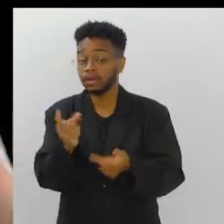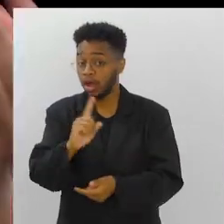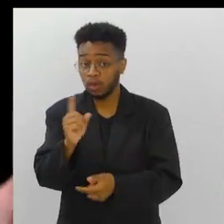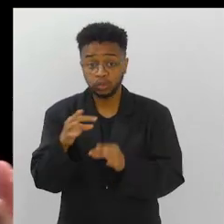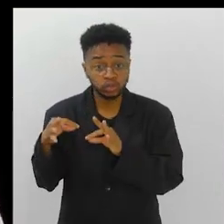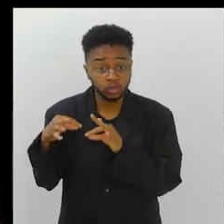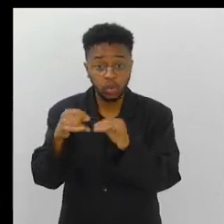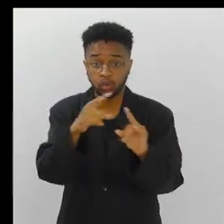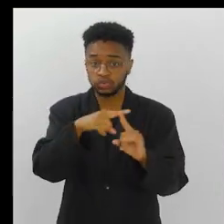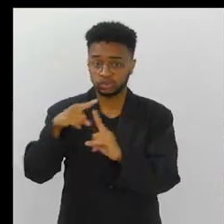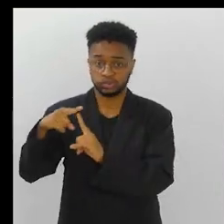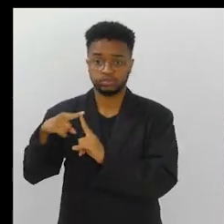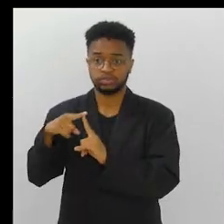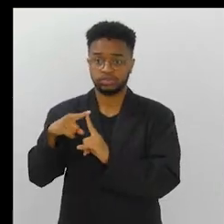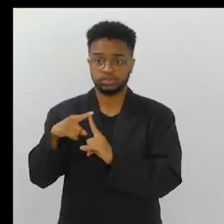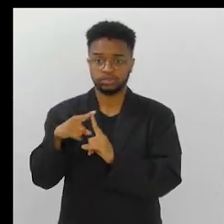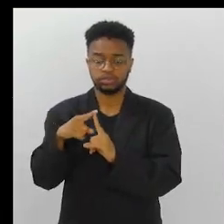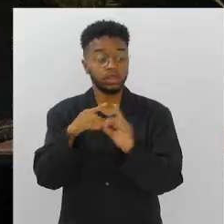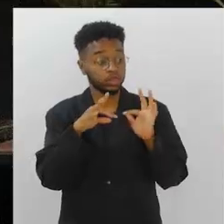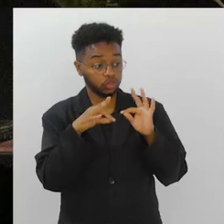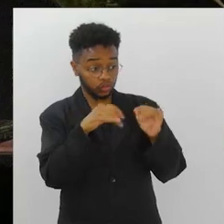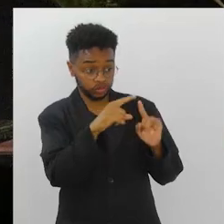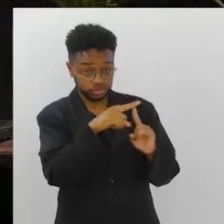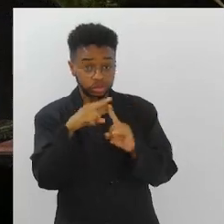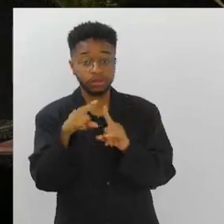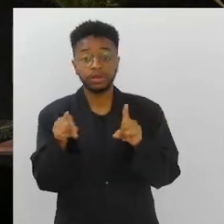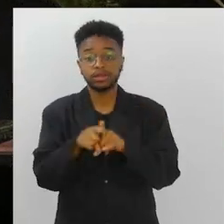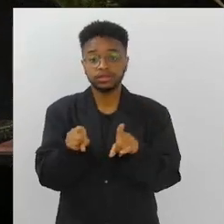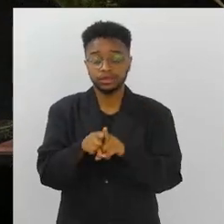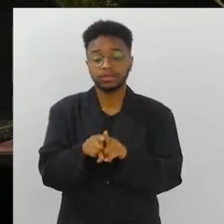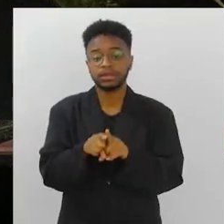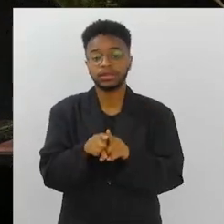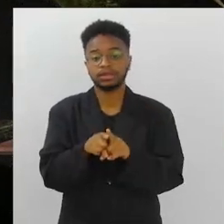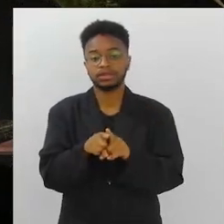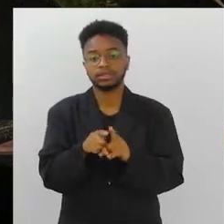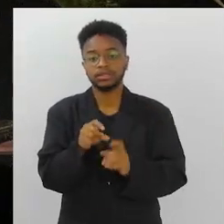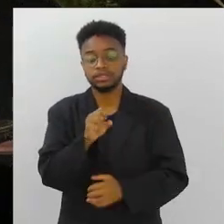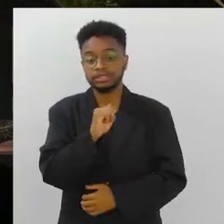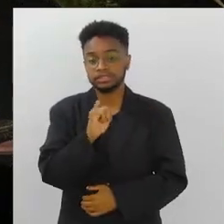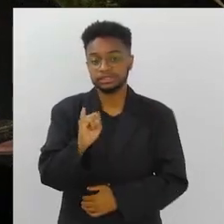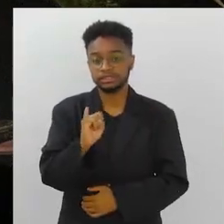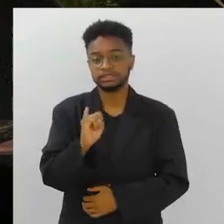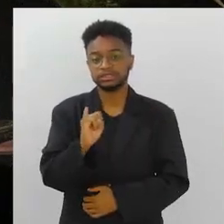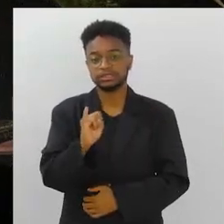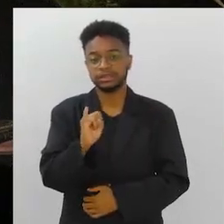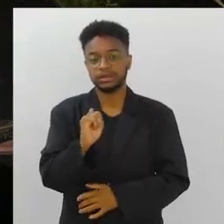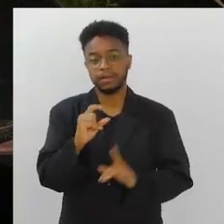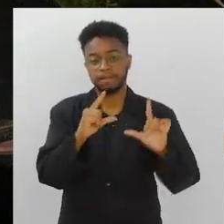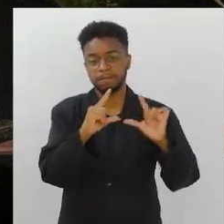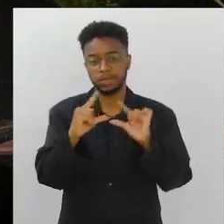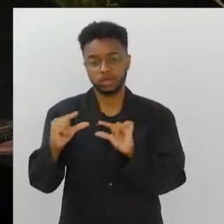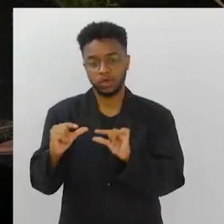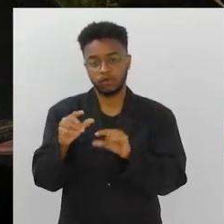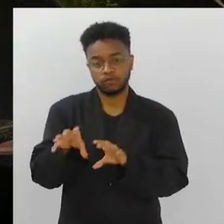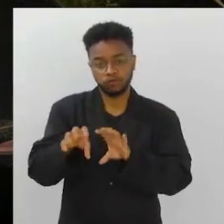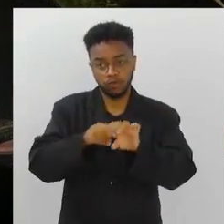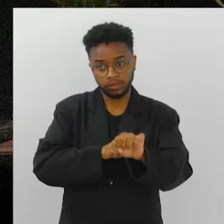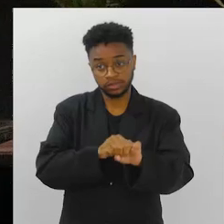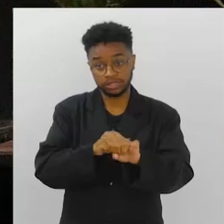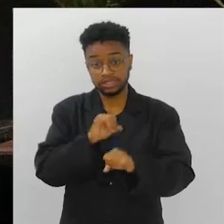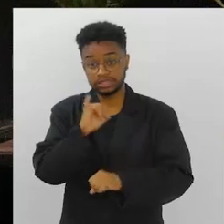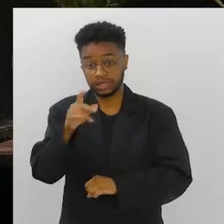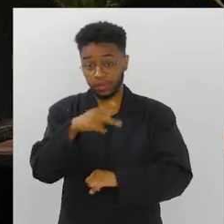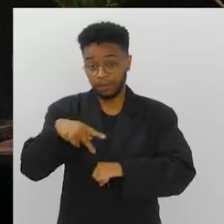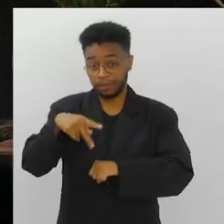em todos os níveis. Em todos os níveis e ainda que seja para menor qualificação,